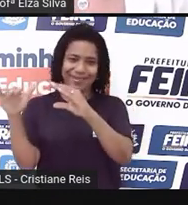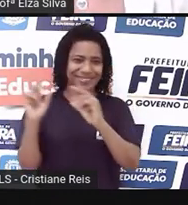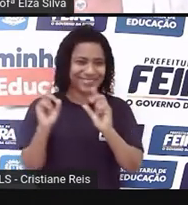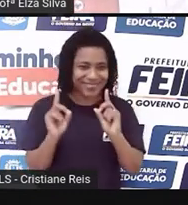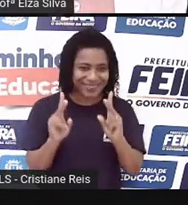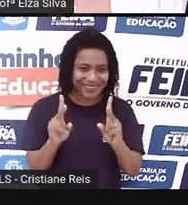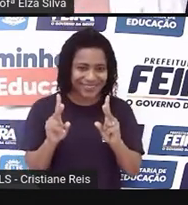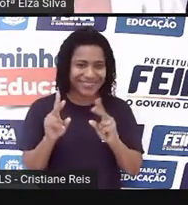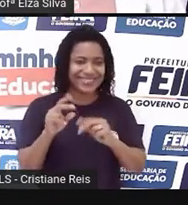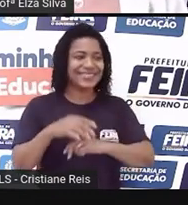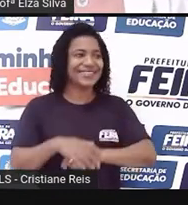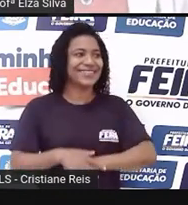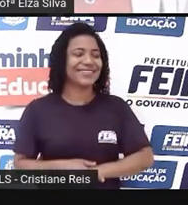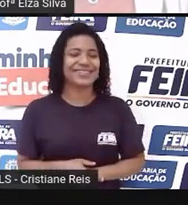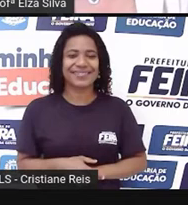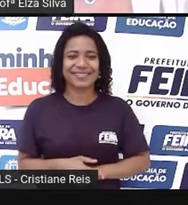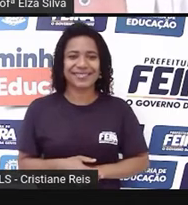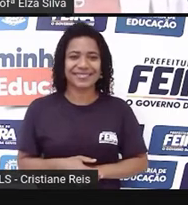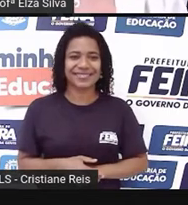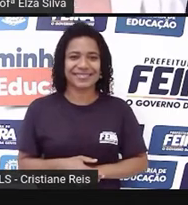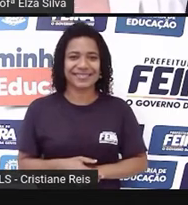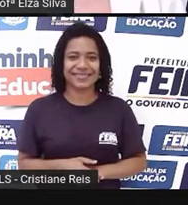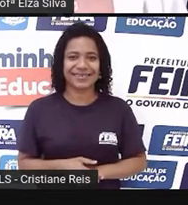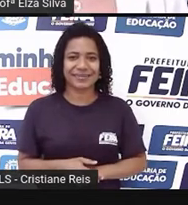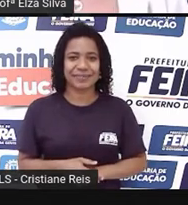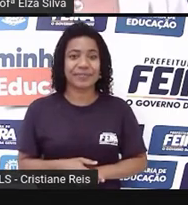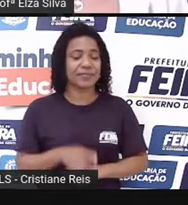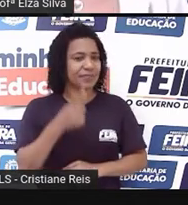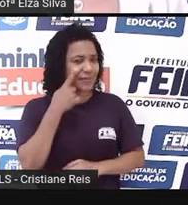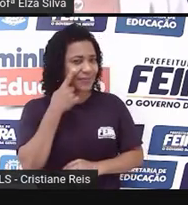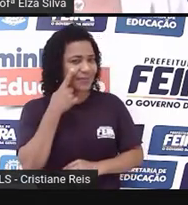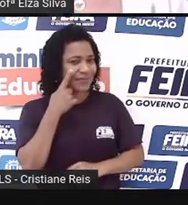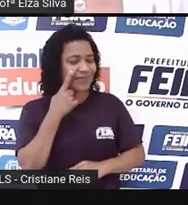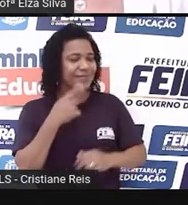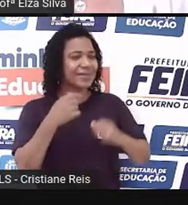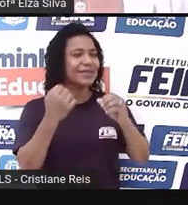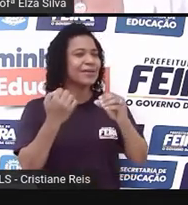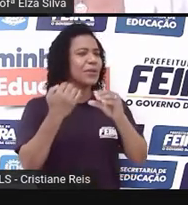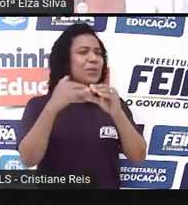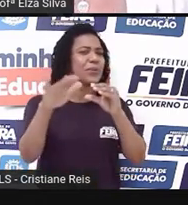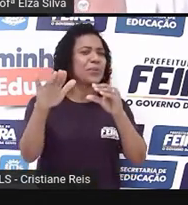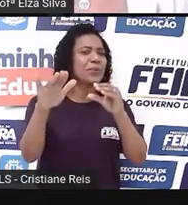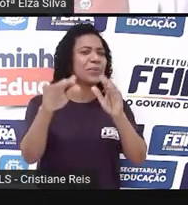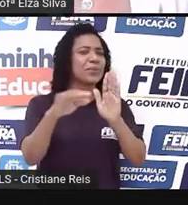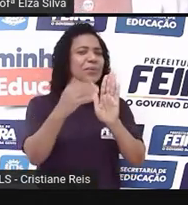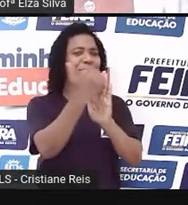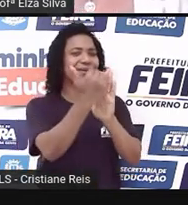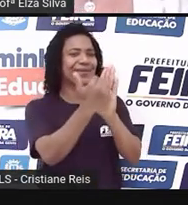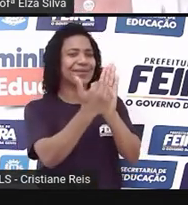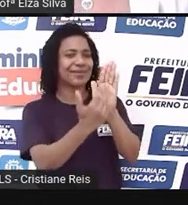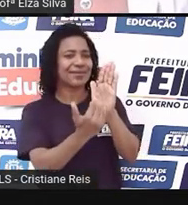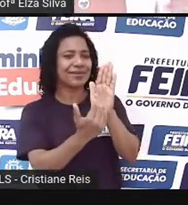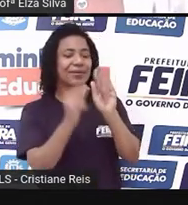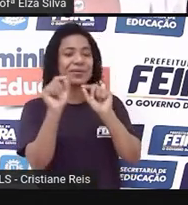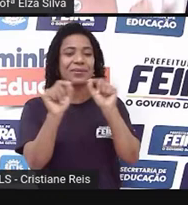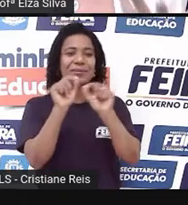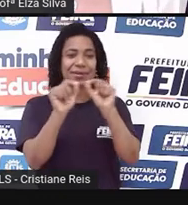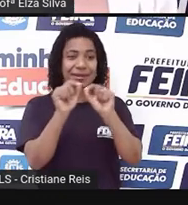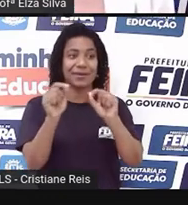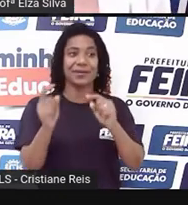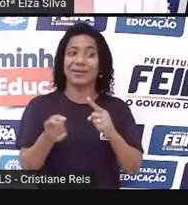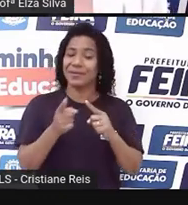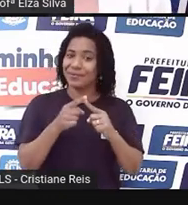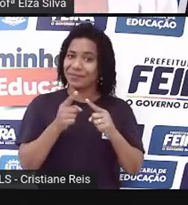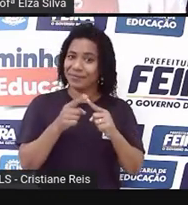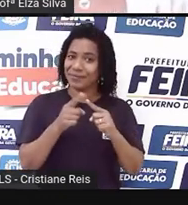Então, vejamos aqui o que consta nesse e-mail. Então, nós temos aqui, primeiro, a saudação e o nome da